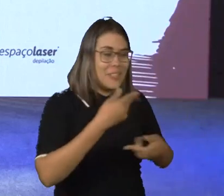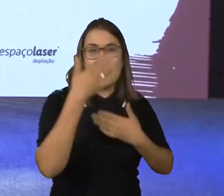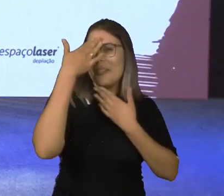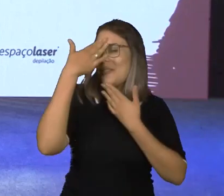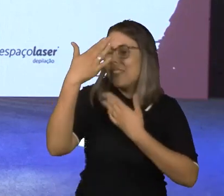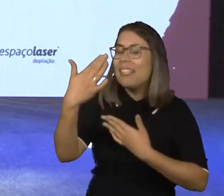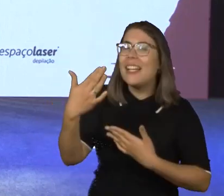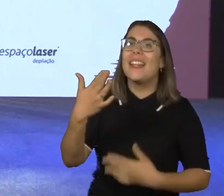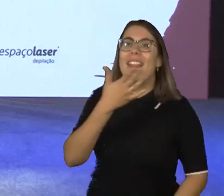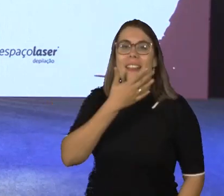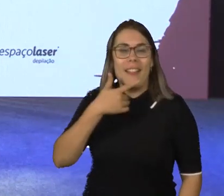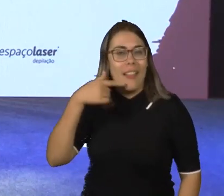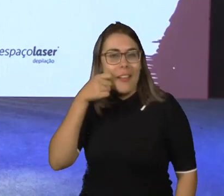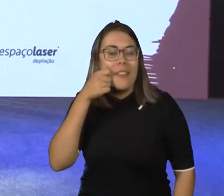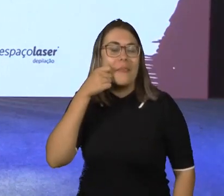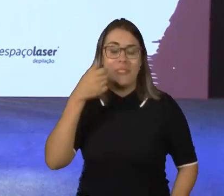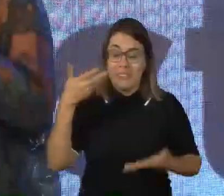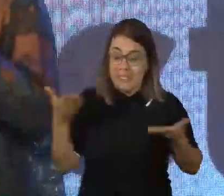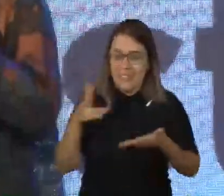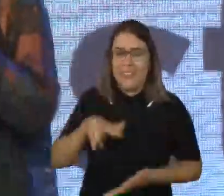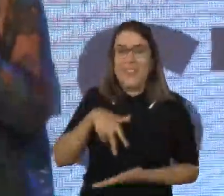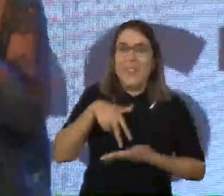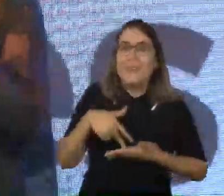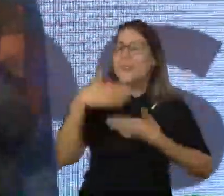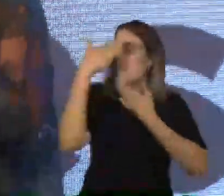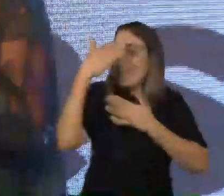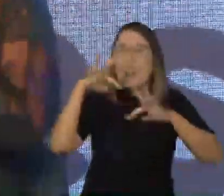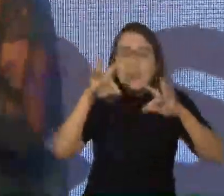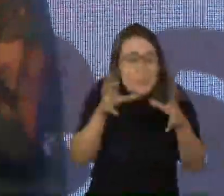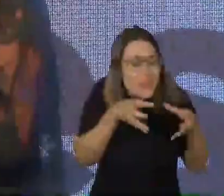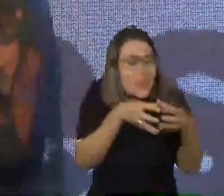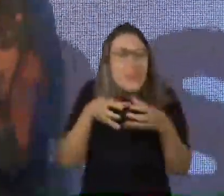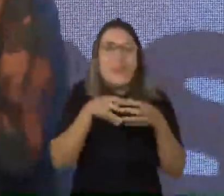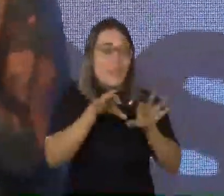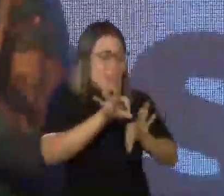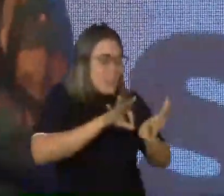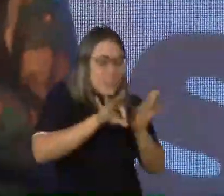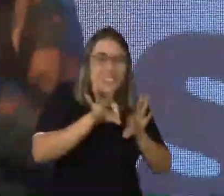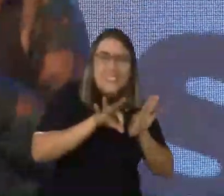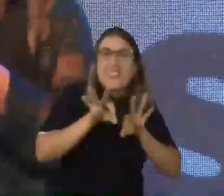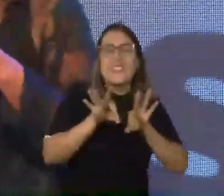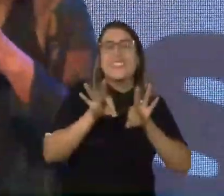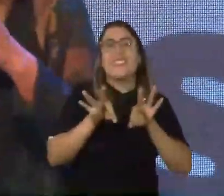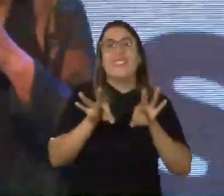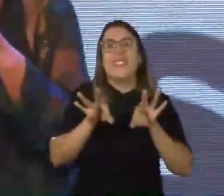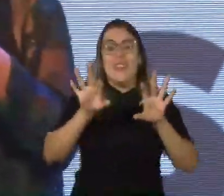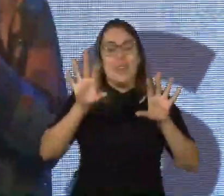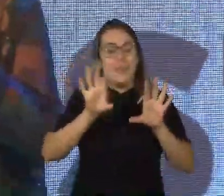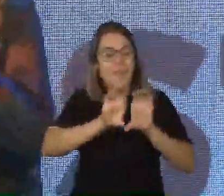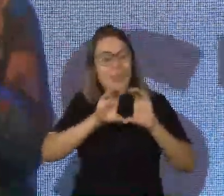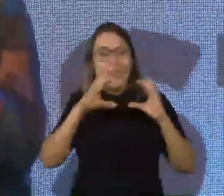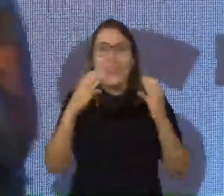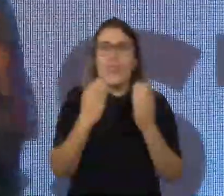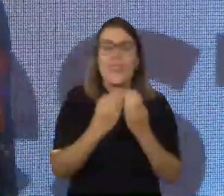Agradeço ao Alex por estar aqui nesse evento, agradeço ao time todo que fez com que isso fosse possível, nesse evento